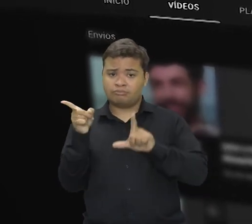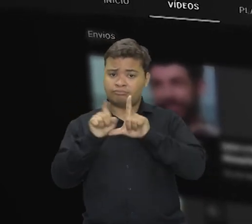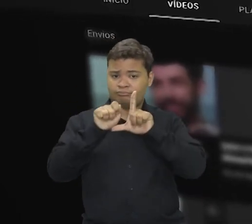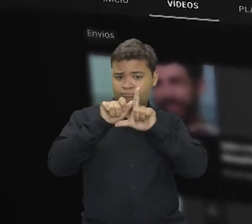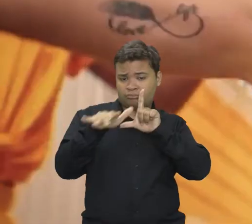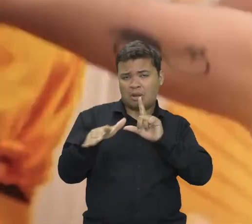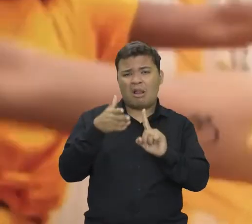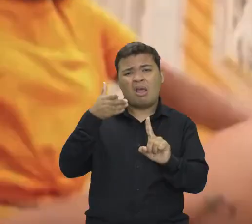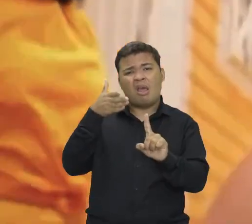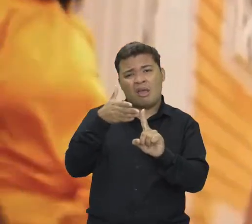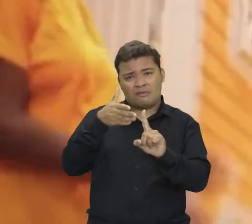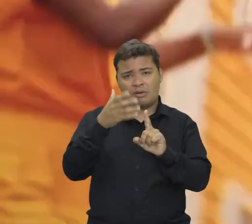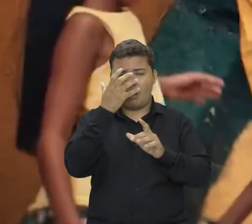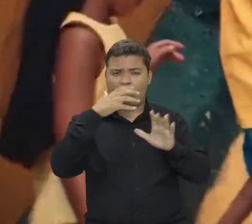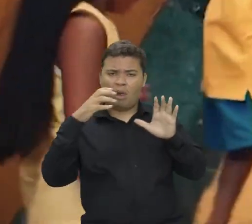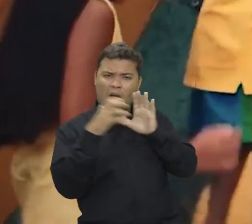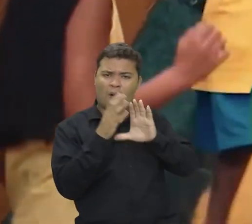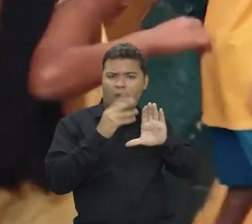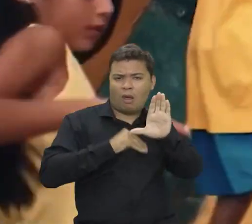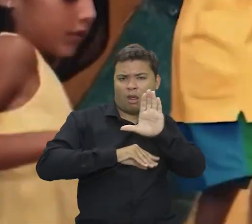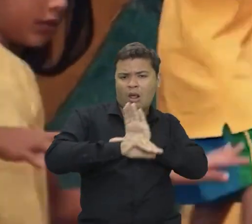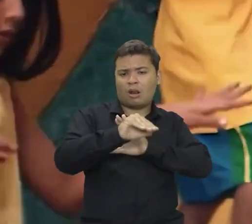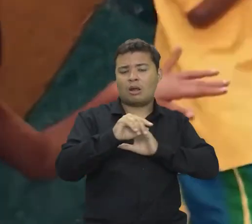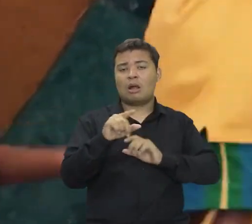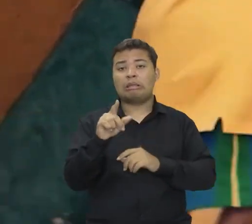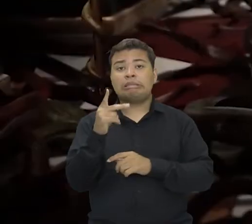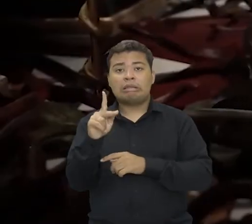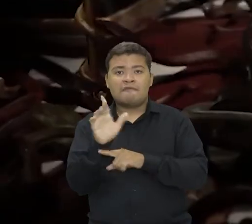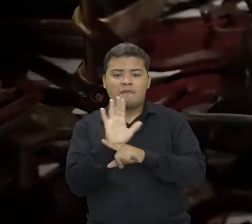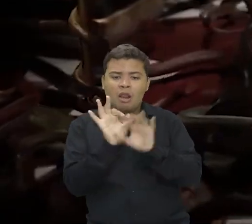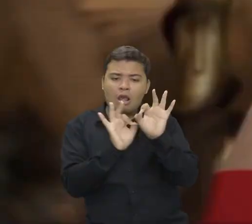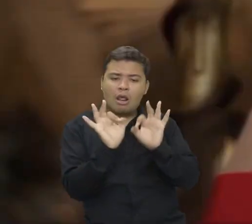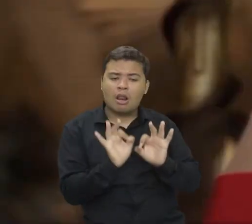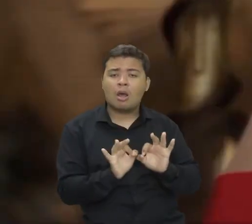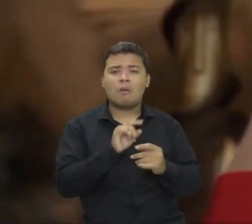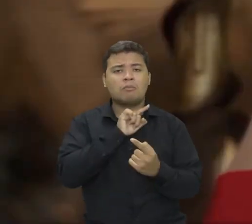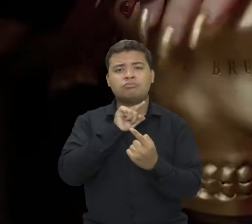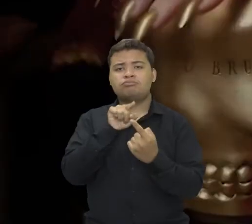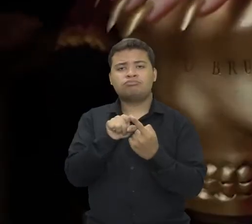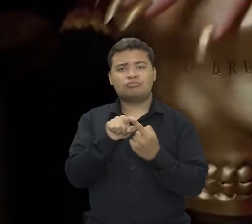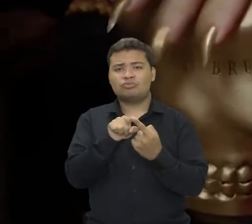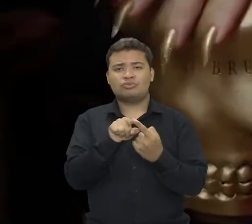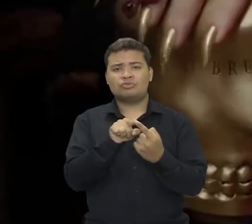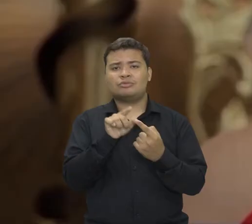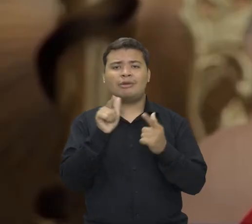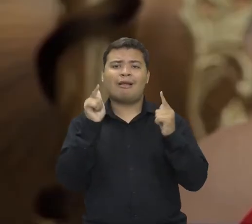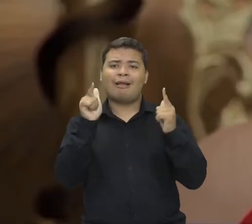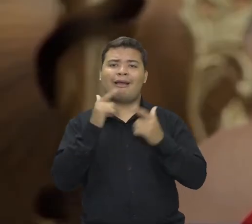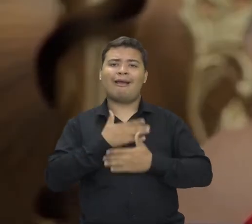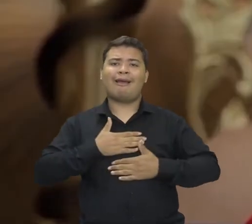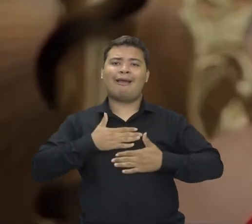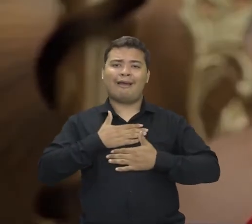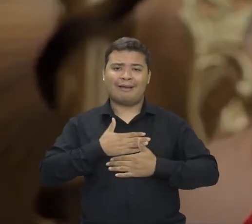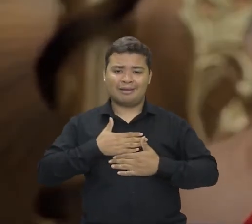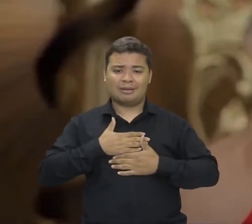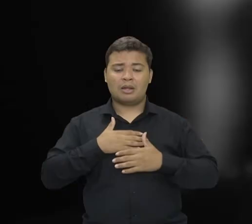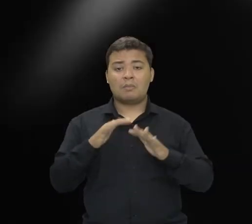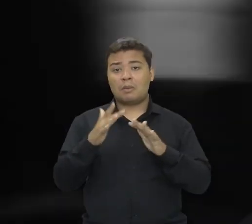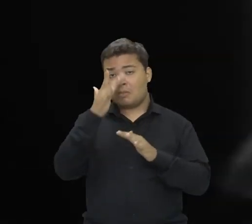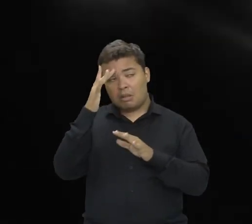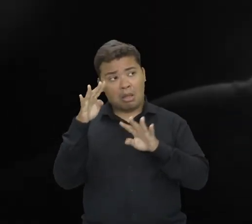deepfake. Ele começou a fazer vídeos manipulados com inteligência artificial por diversão. Mas percebeu que as pessoas